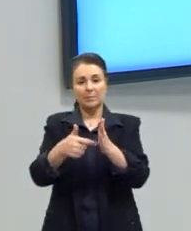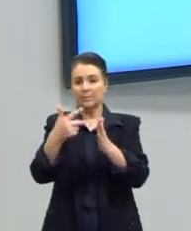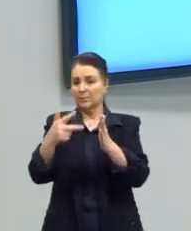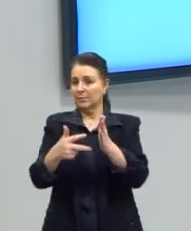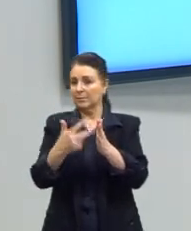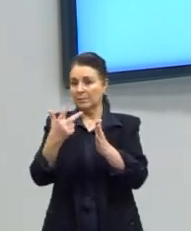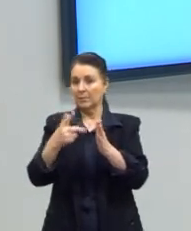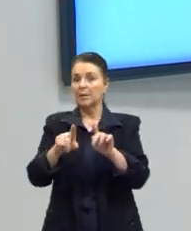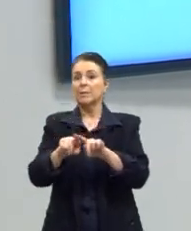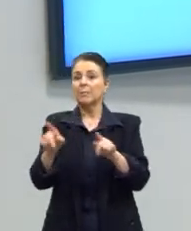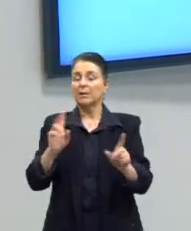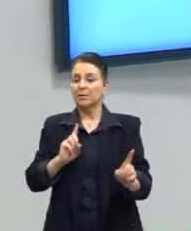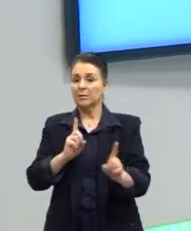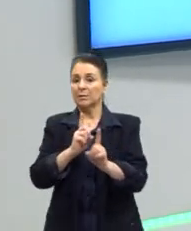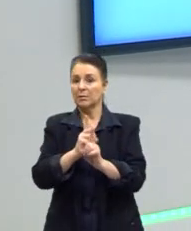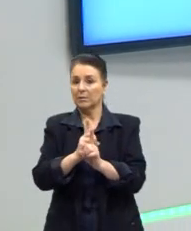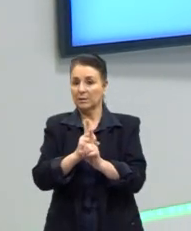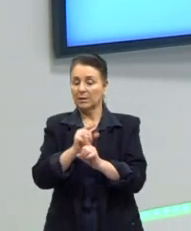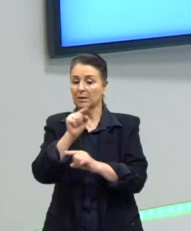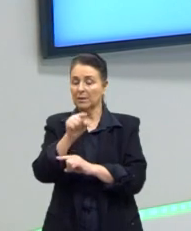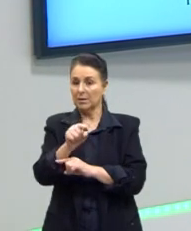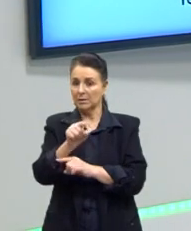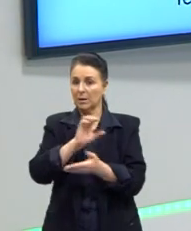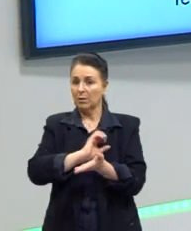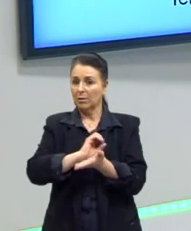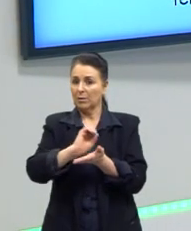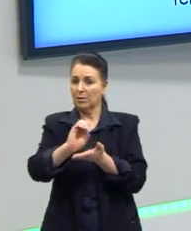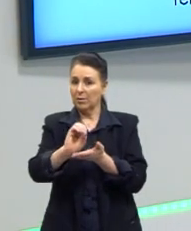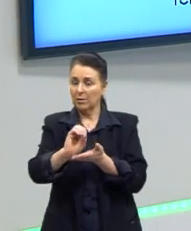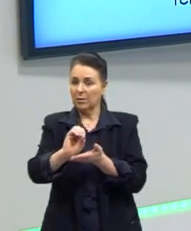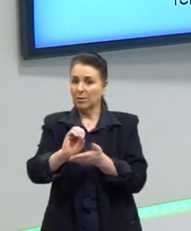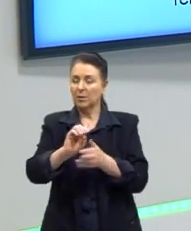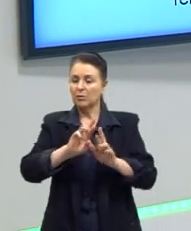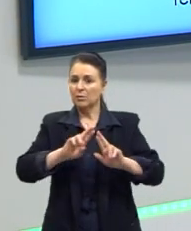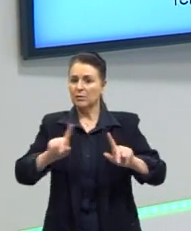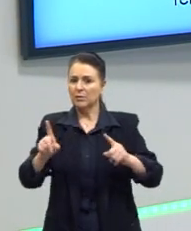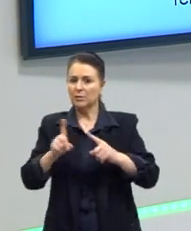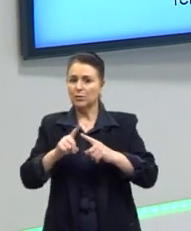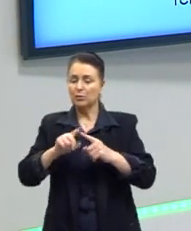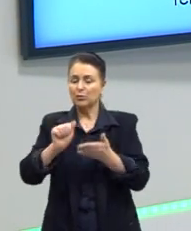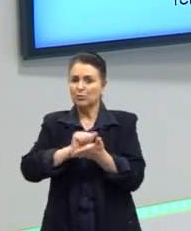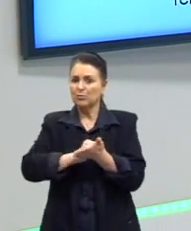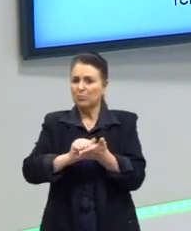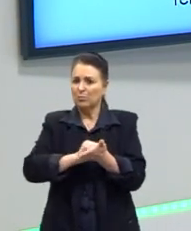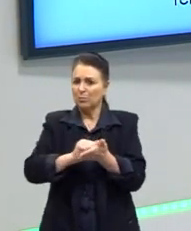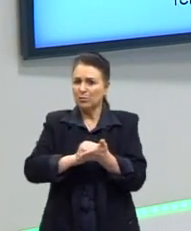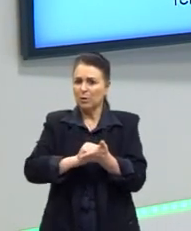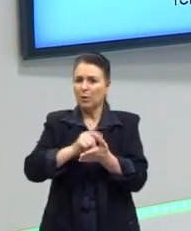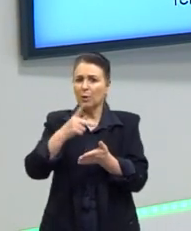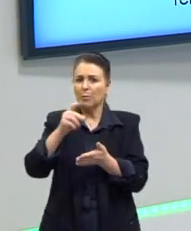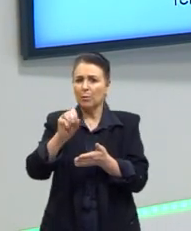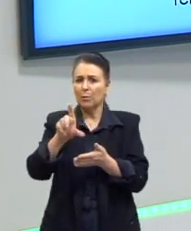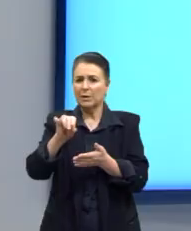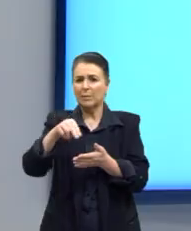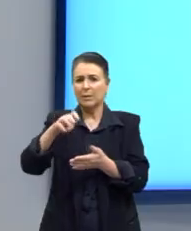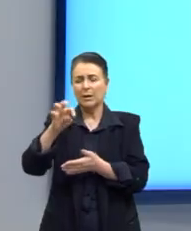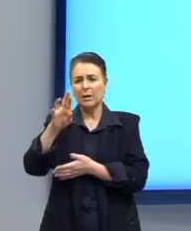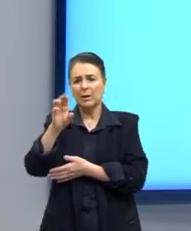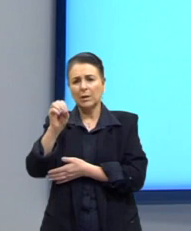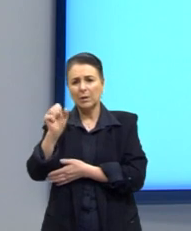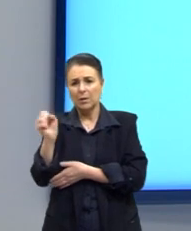Elas são encontradas, essa função orgânica, em diferentes tipos de borracha, polímeros, corantes,